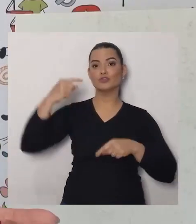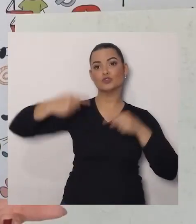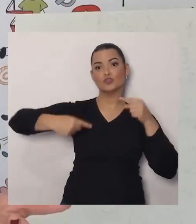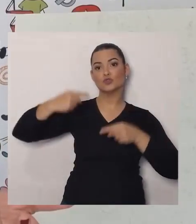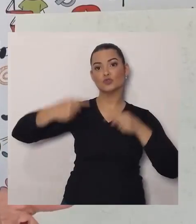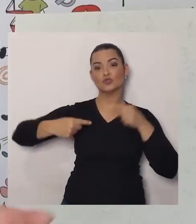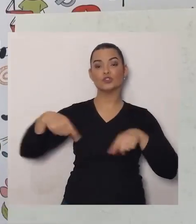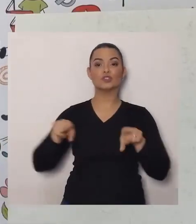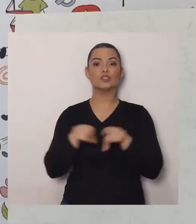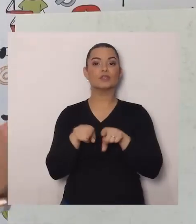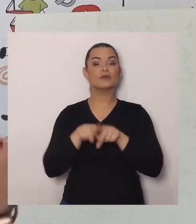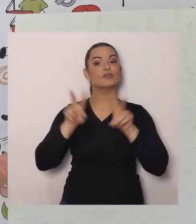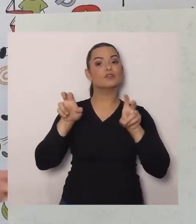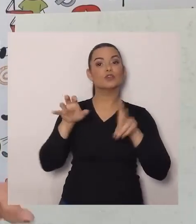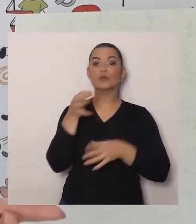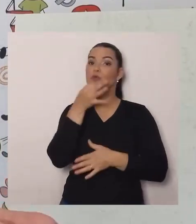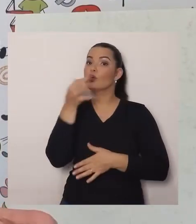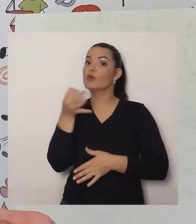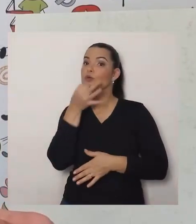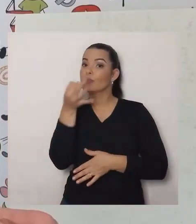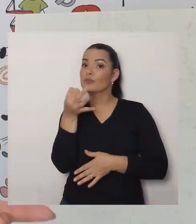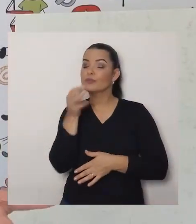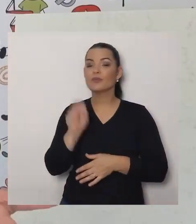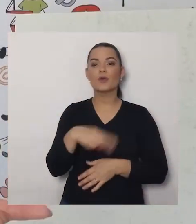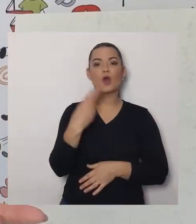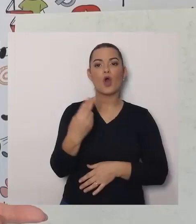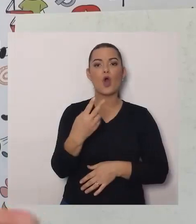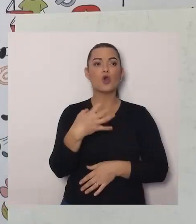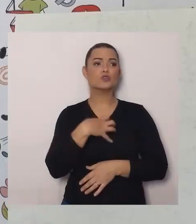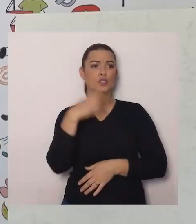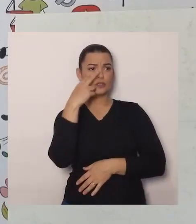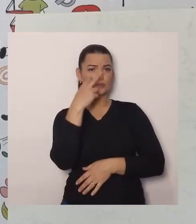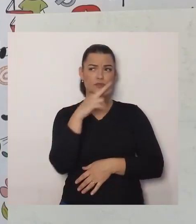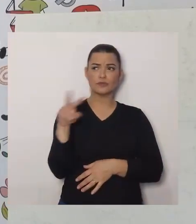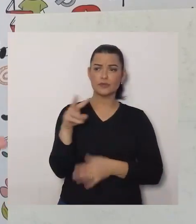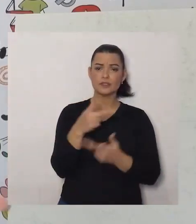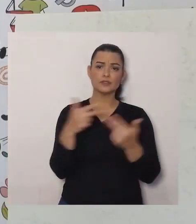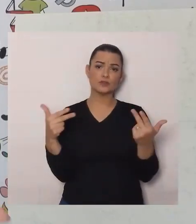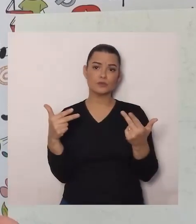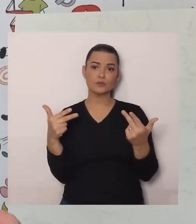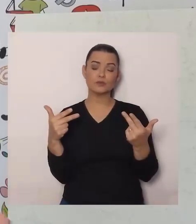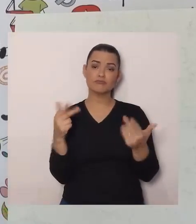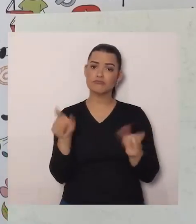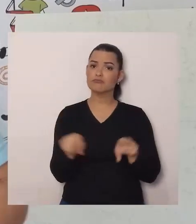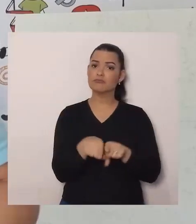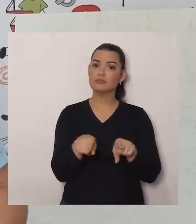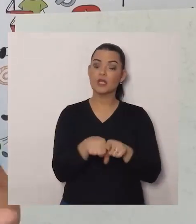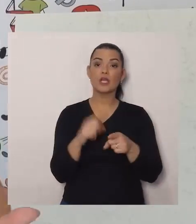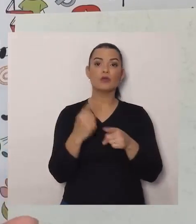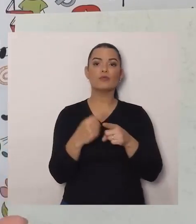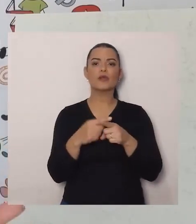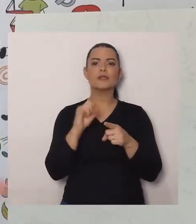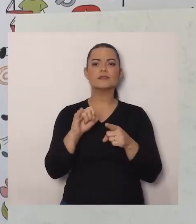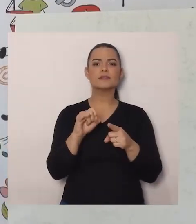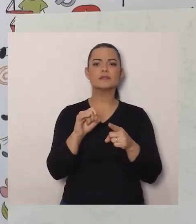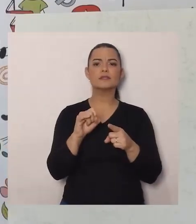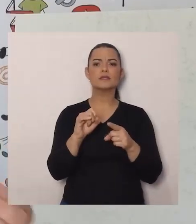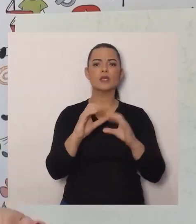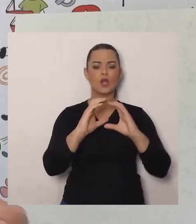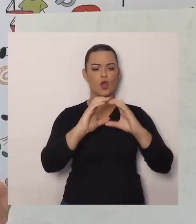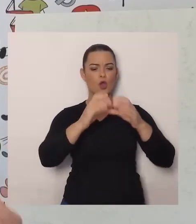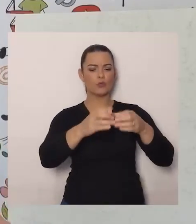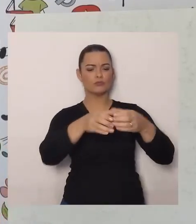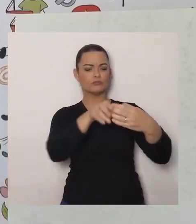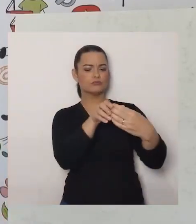opinião, Com relação a visão mesmo, Que nós temos, Porque se nós estivermos olhando, O mesmo objeto, De